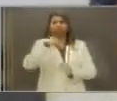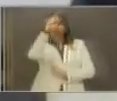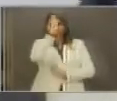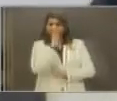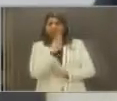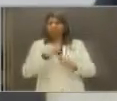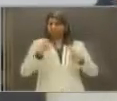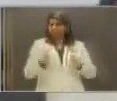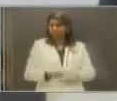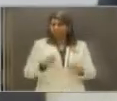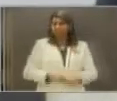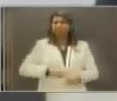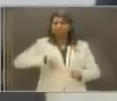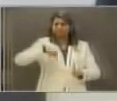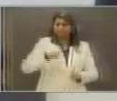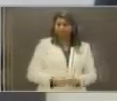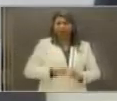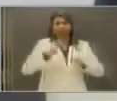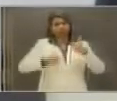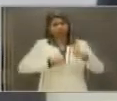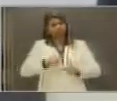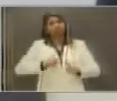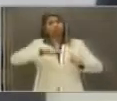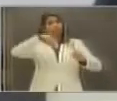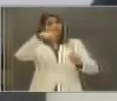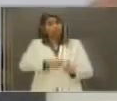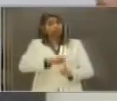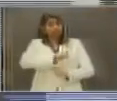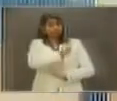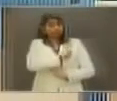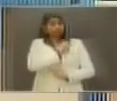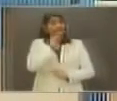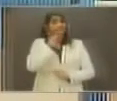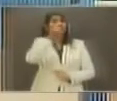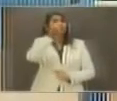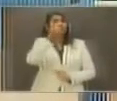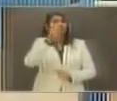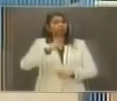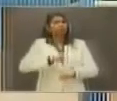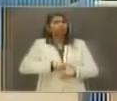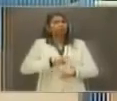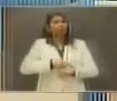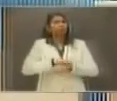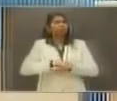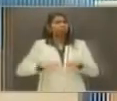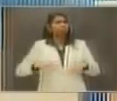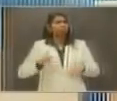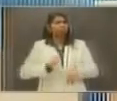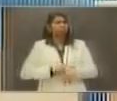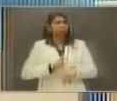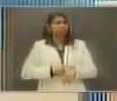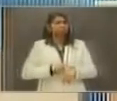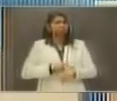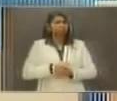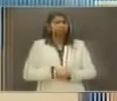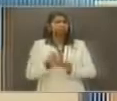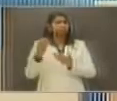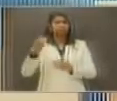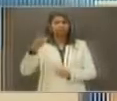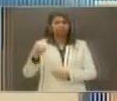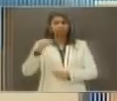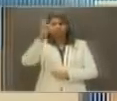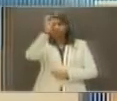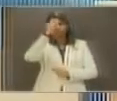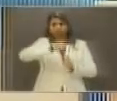tenhamos mais emprego, mais condições de vida e também... Ok, tempo esgotado. A senhora tem, então, agora, 30 segundos